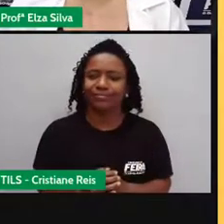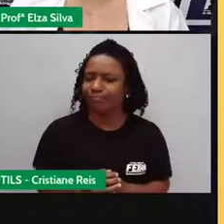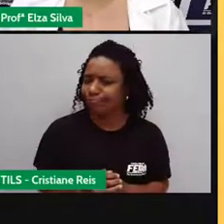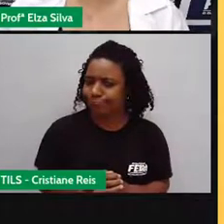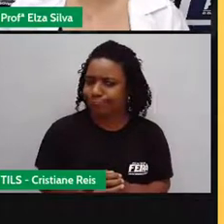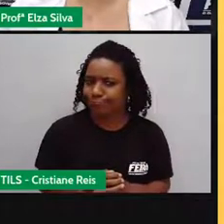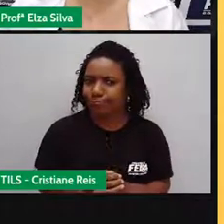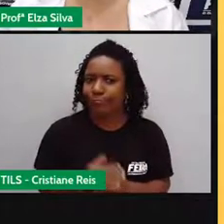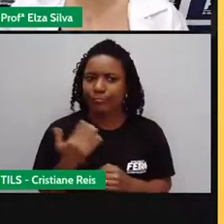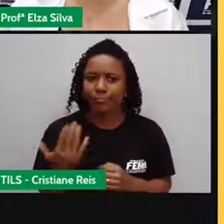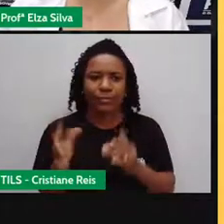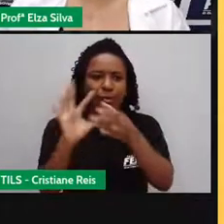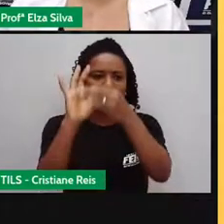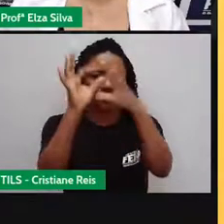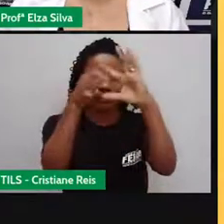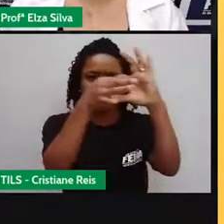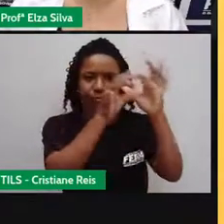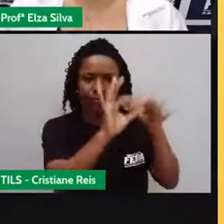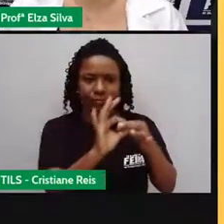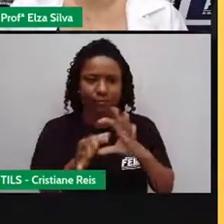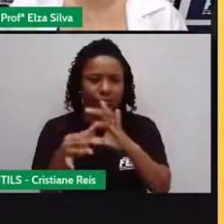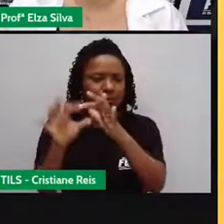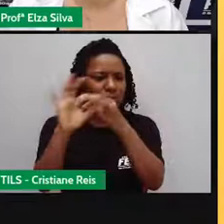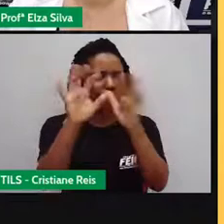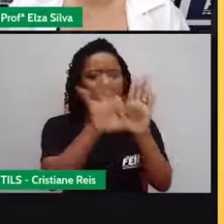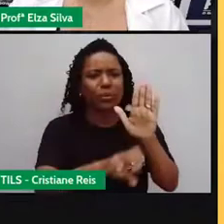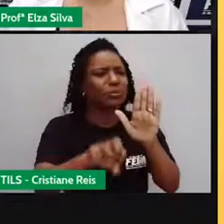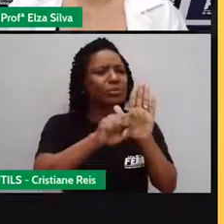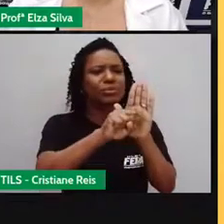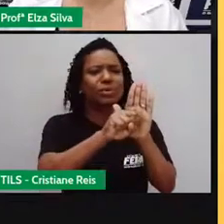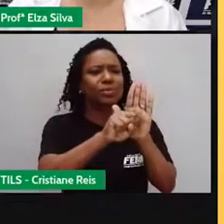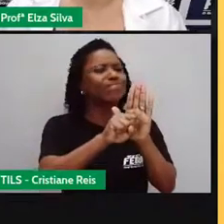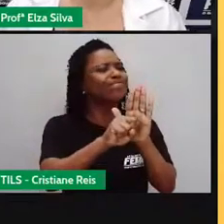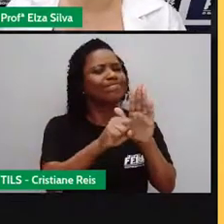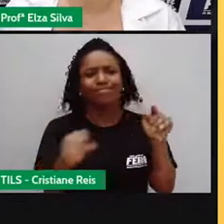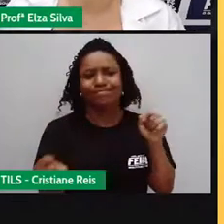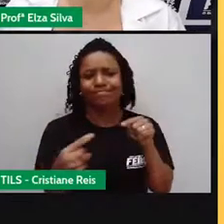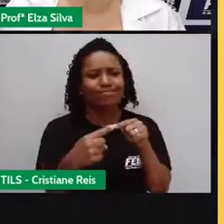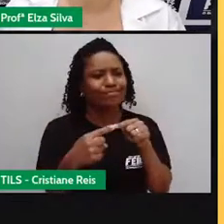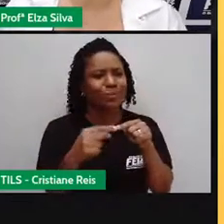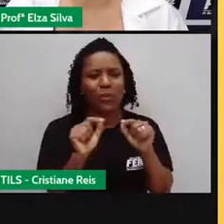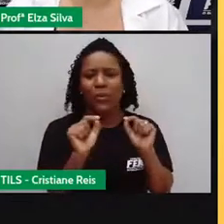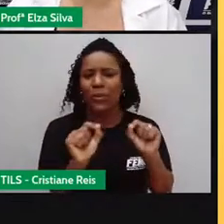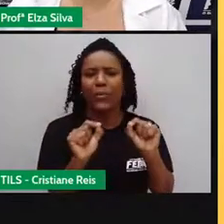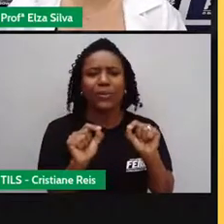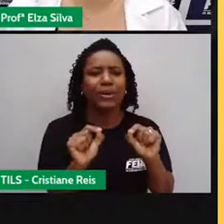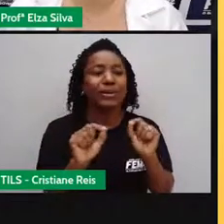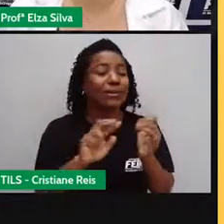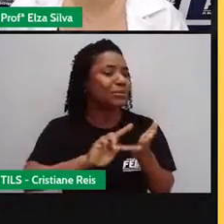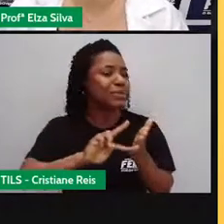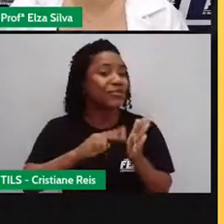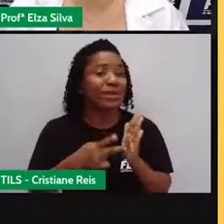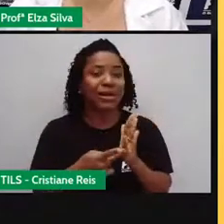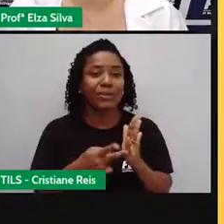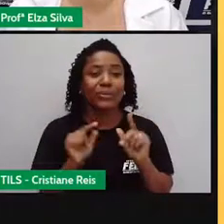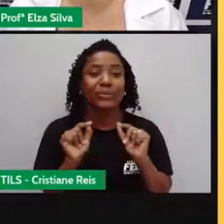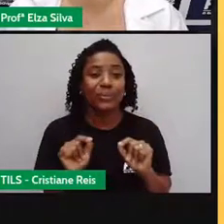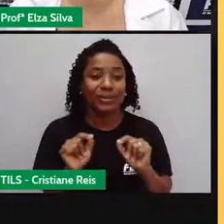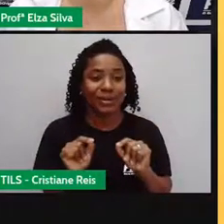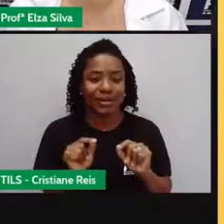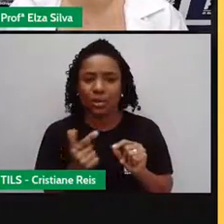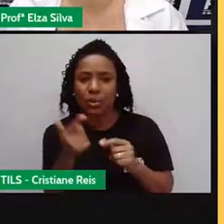significam aqueles símbolos? Os anéis, por exemplo, e outros símbolos olímpicos.